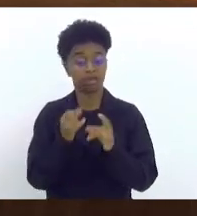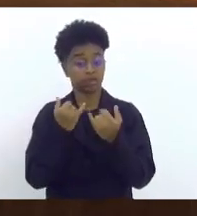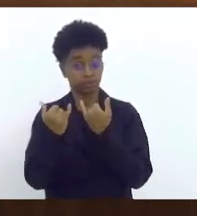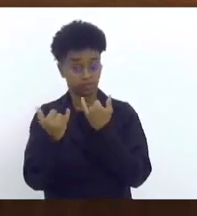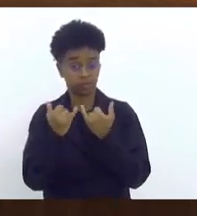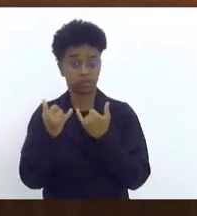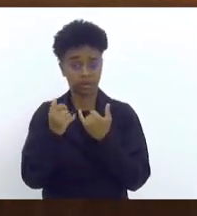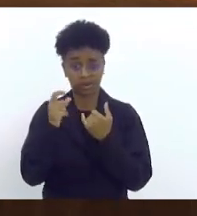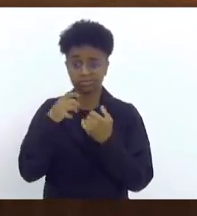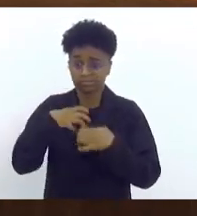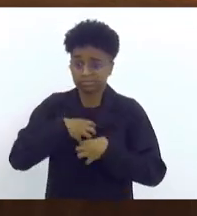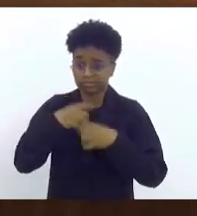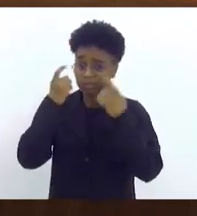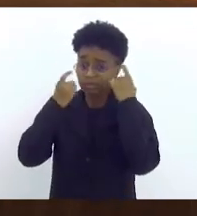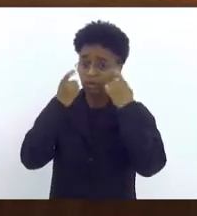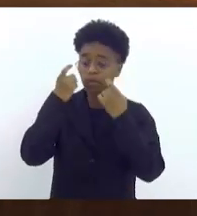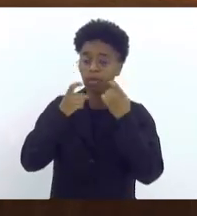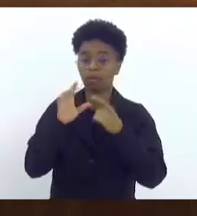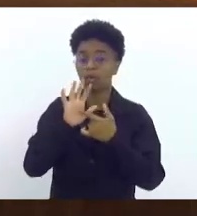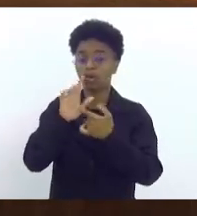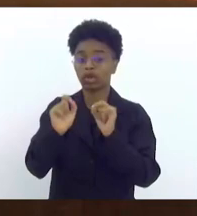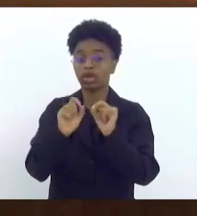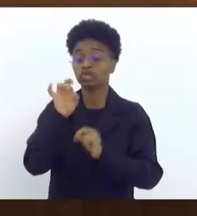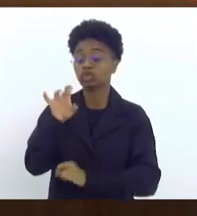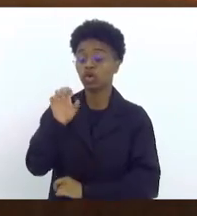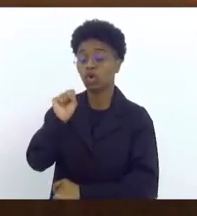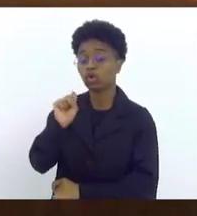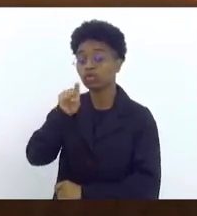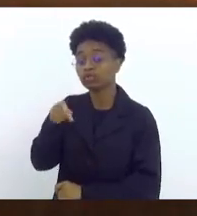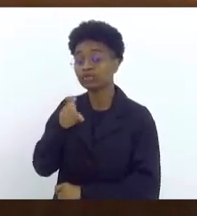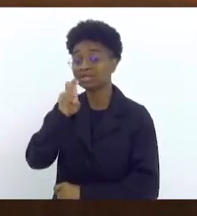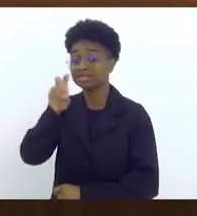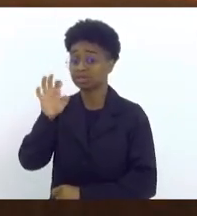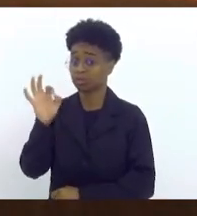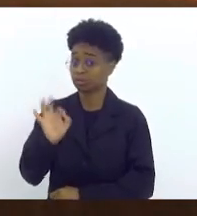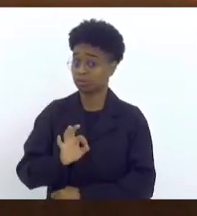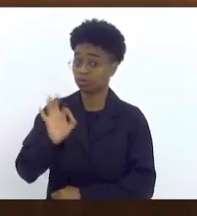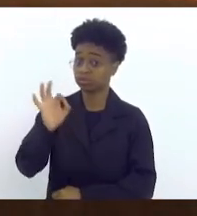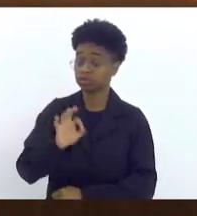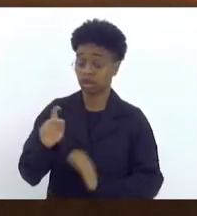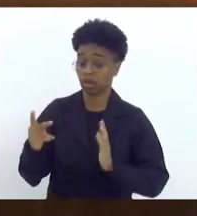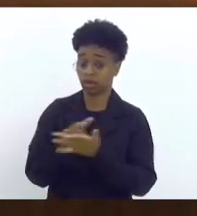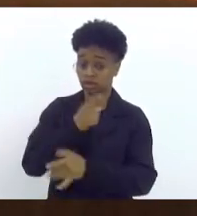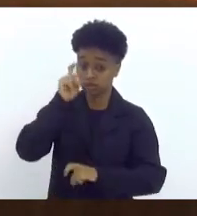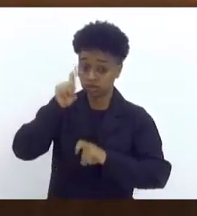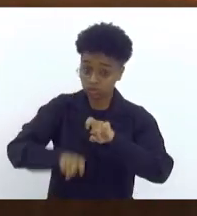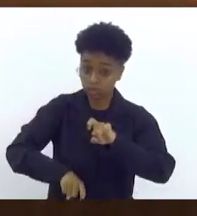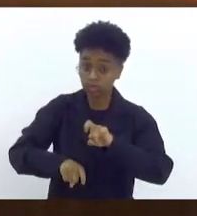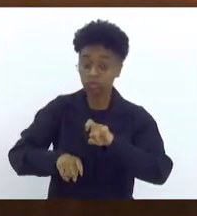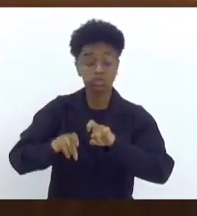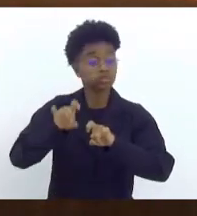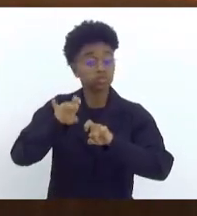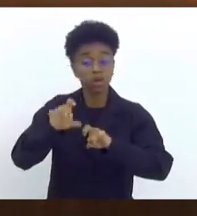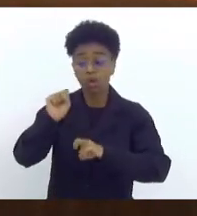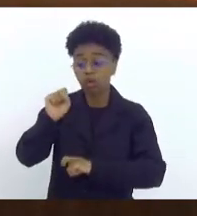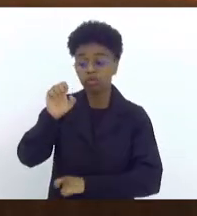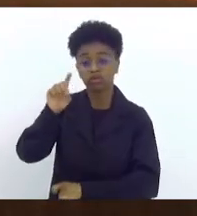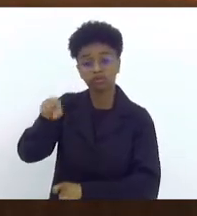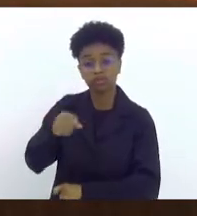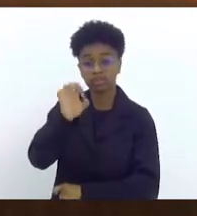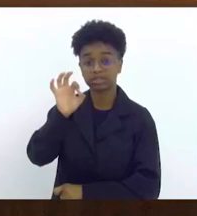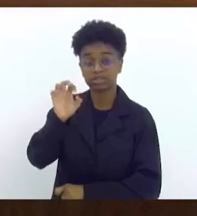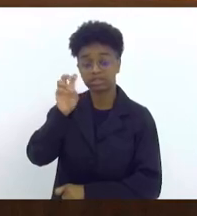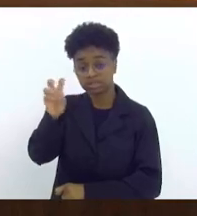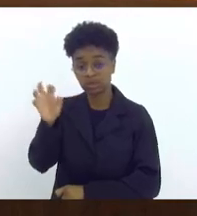preocupante revela que apenas 8,5% dos casos de estupro são reportados à